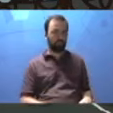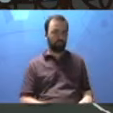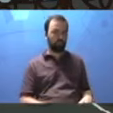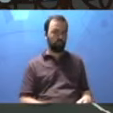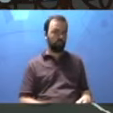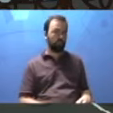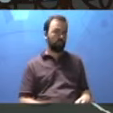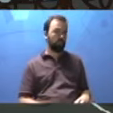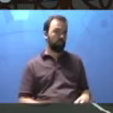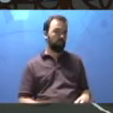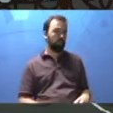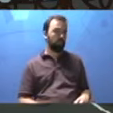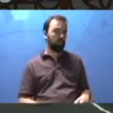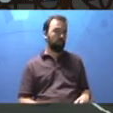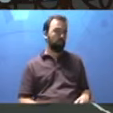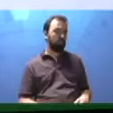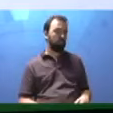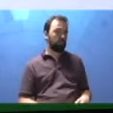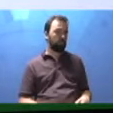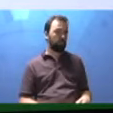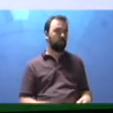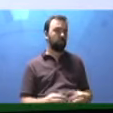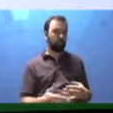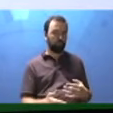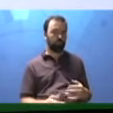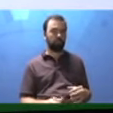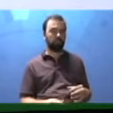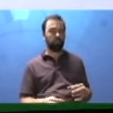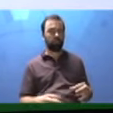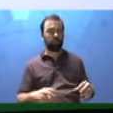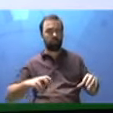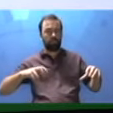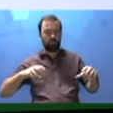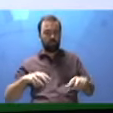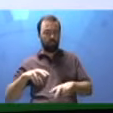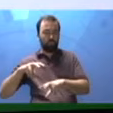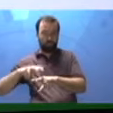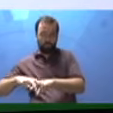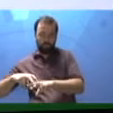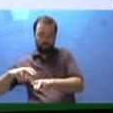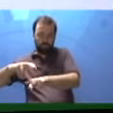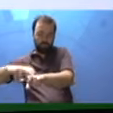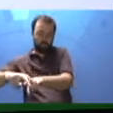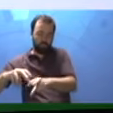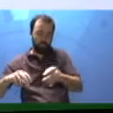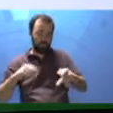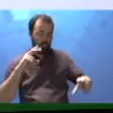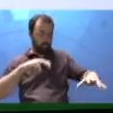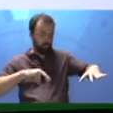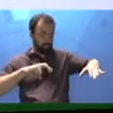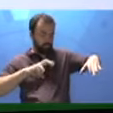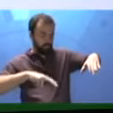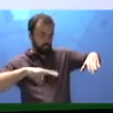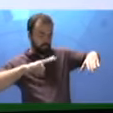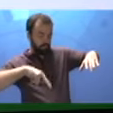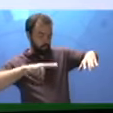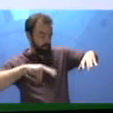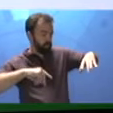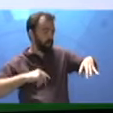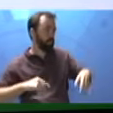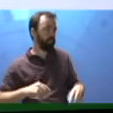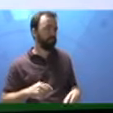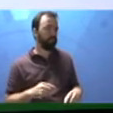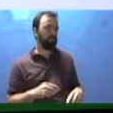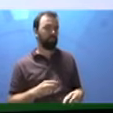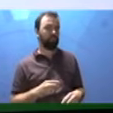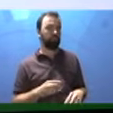gente pode usar isso aqui. Tá? Em seguida, sente-se nas cadeiras e observem a maquete na visão